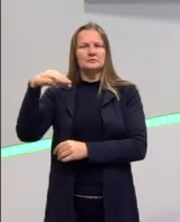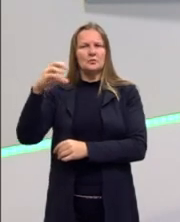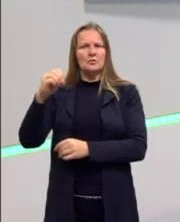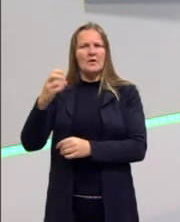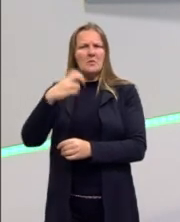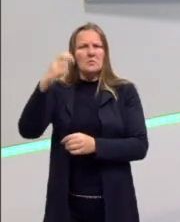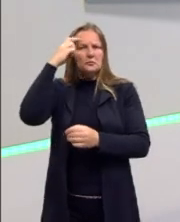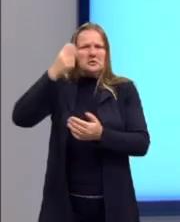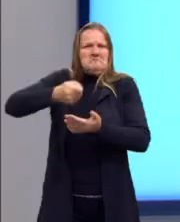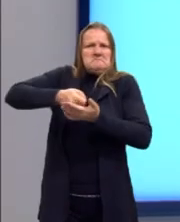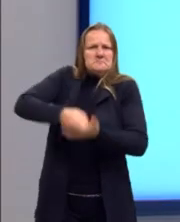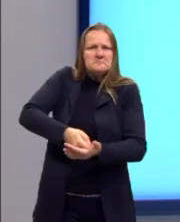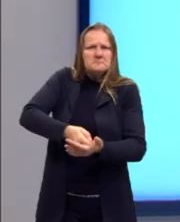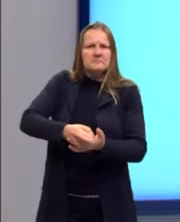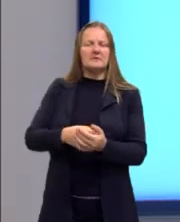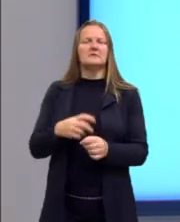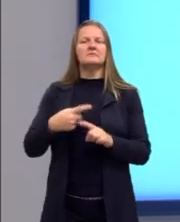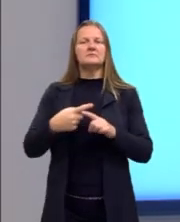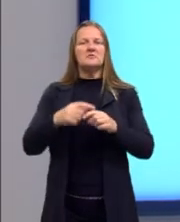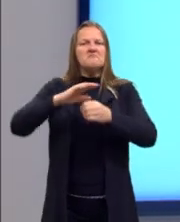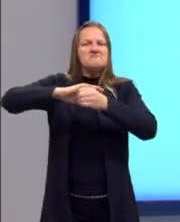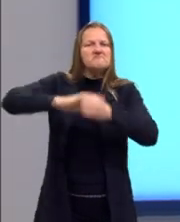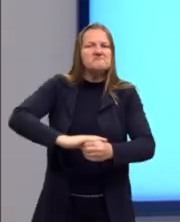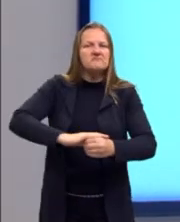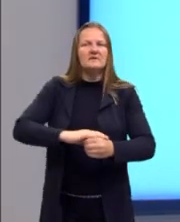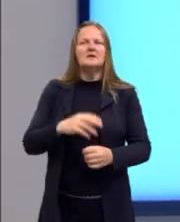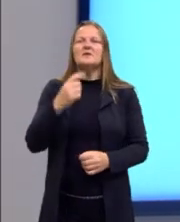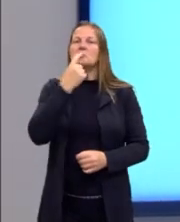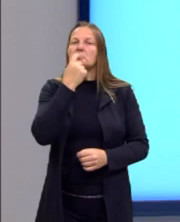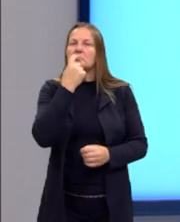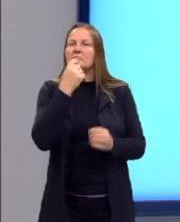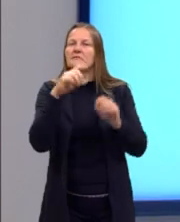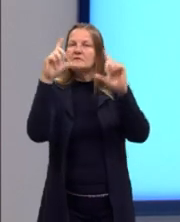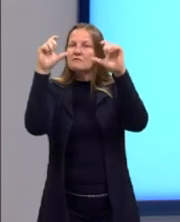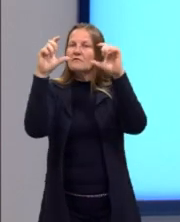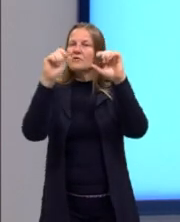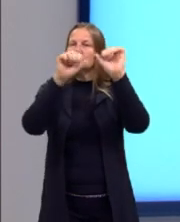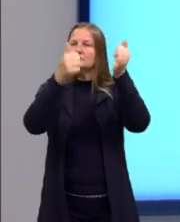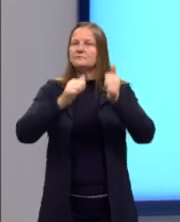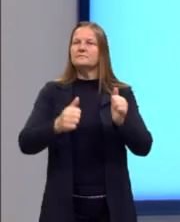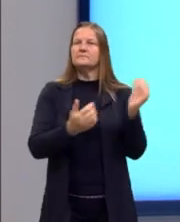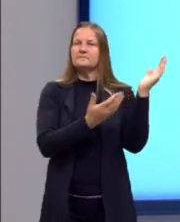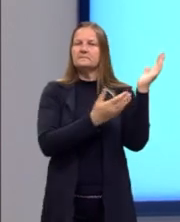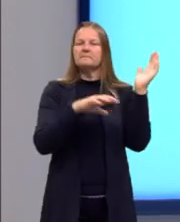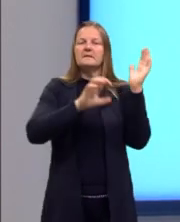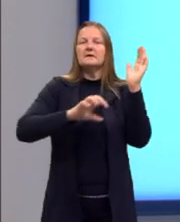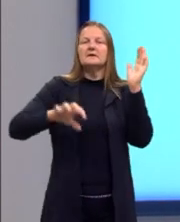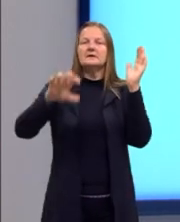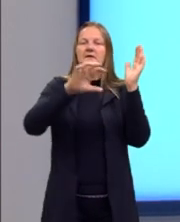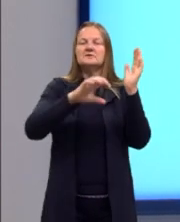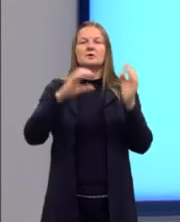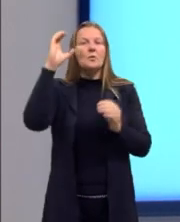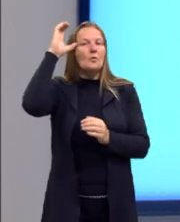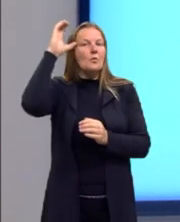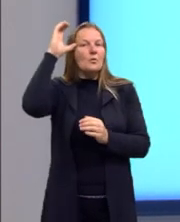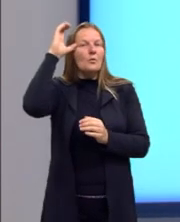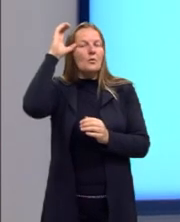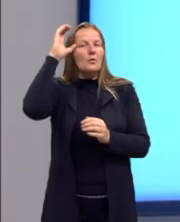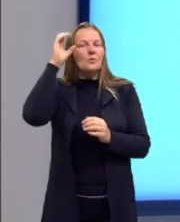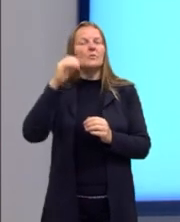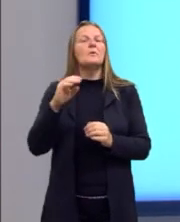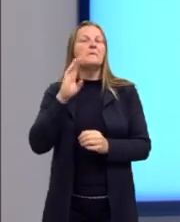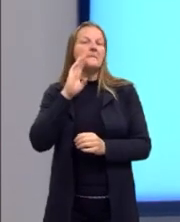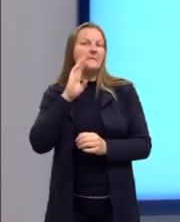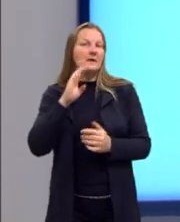ajudar eles. Aqui, em vermelho, a gente tem a região, então, do Congo belga.